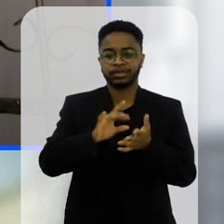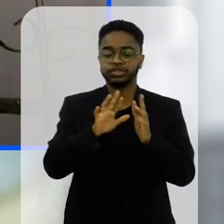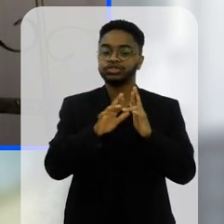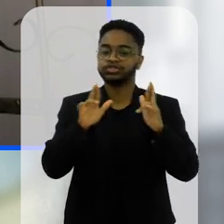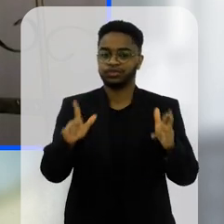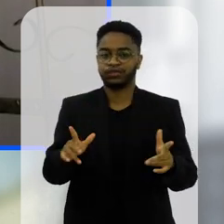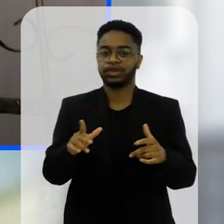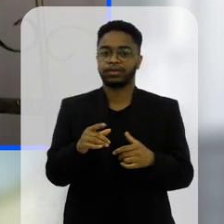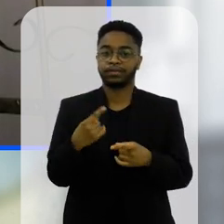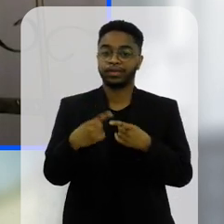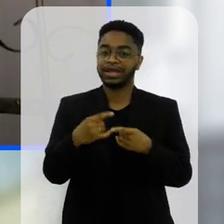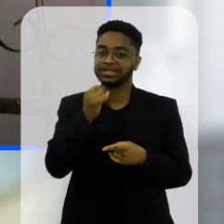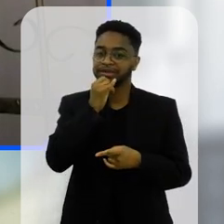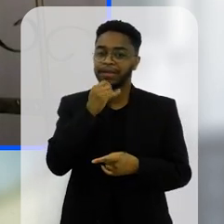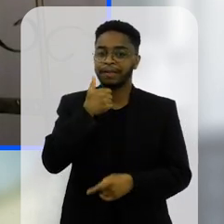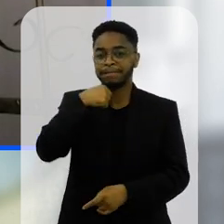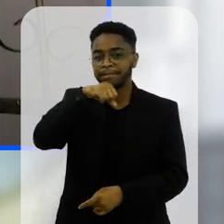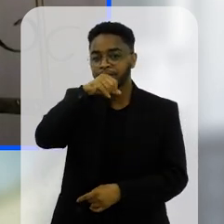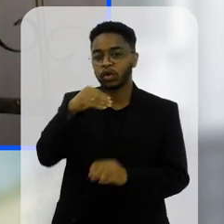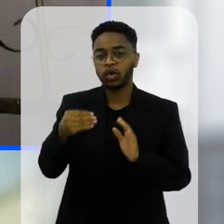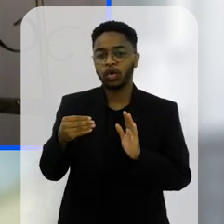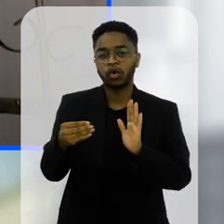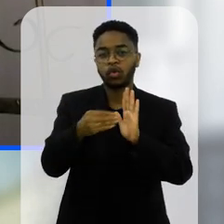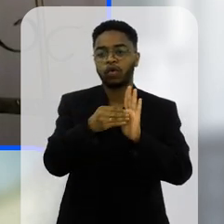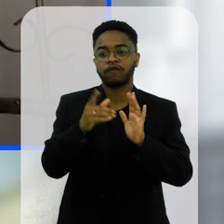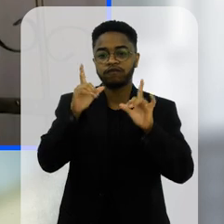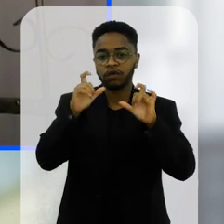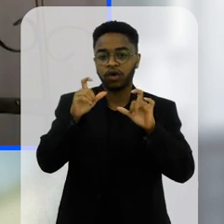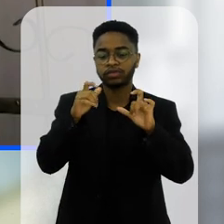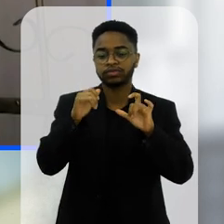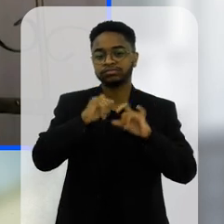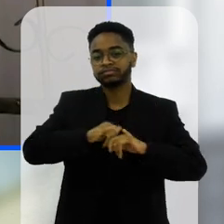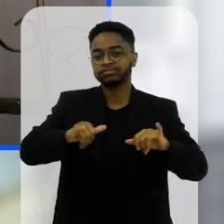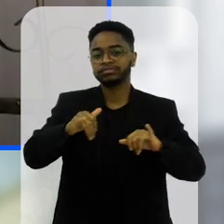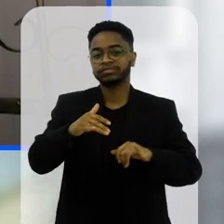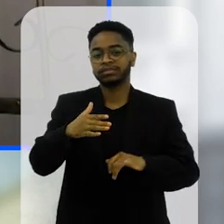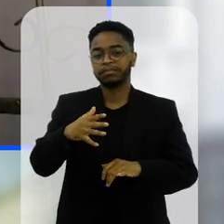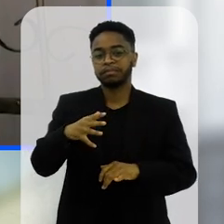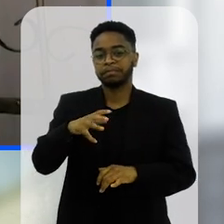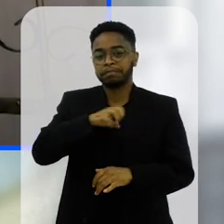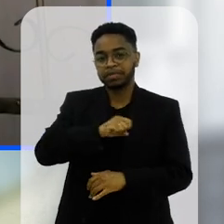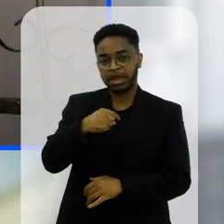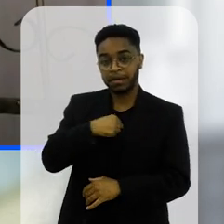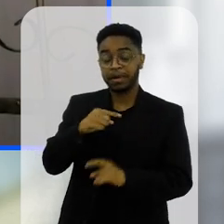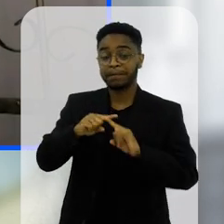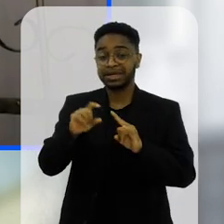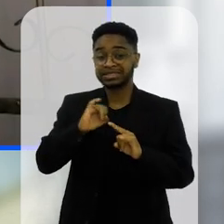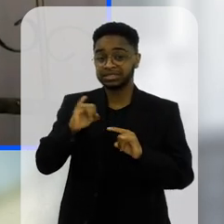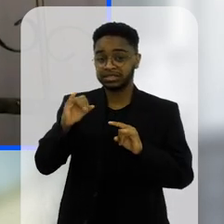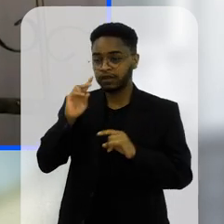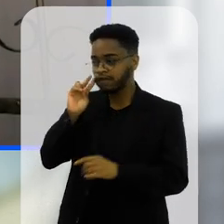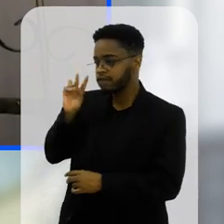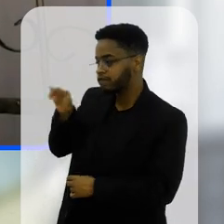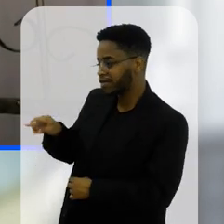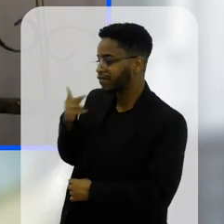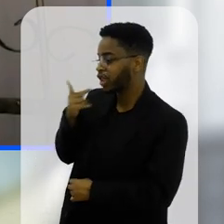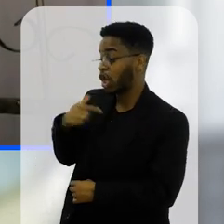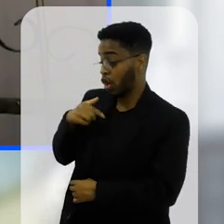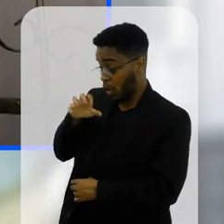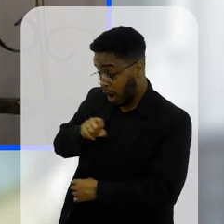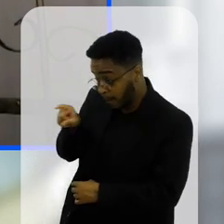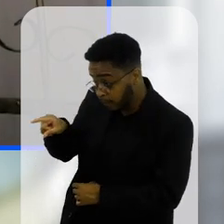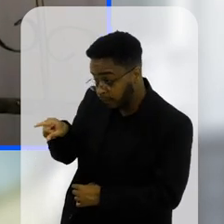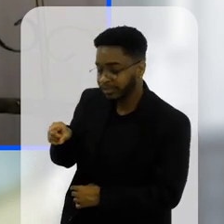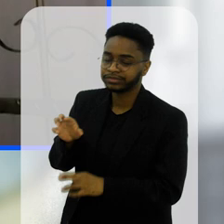diferente ah, minha mãe minha botou uma foto minha disse que me ama mas quando você olha para o lado e fala para aquela pessoa eu te